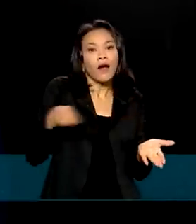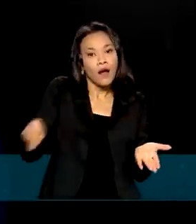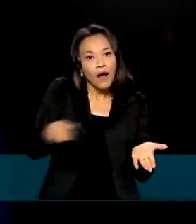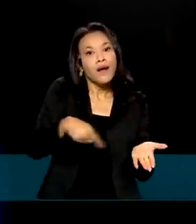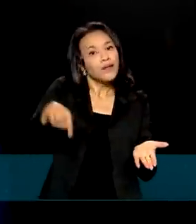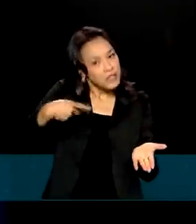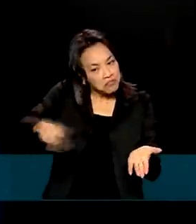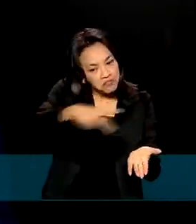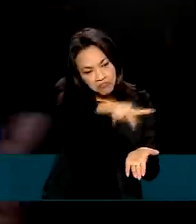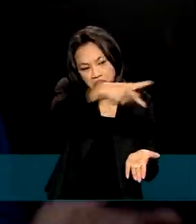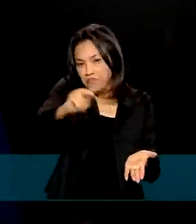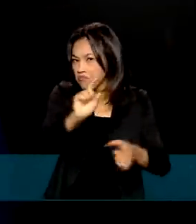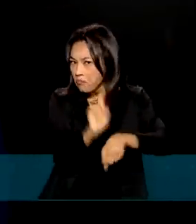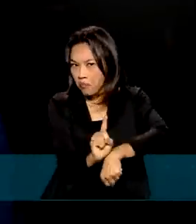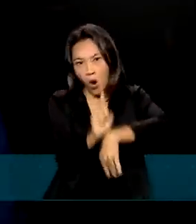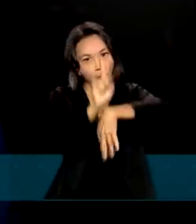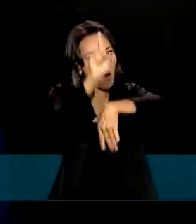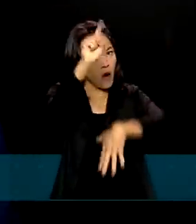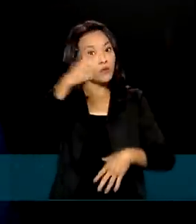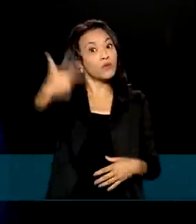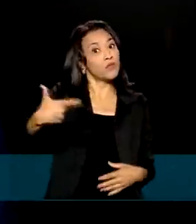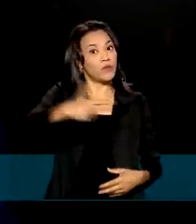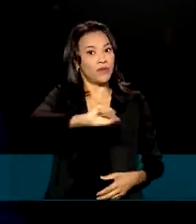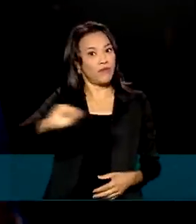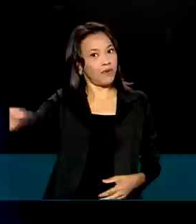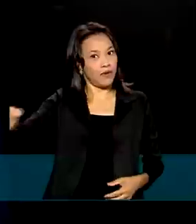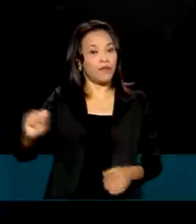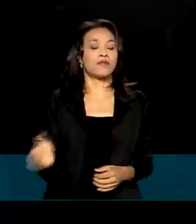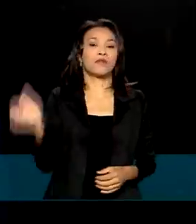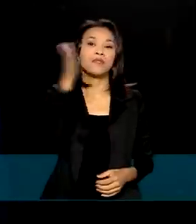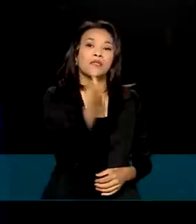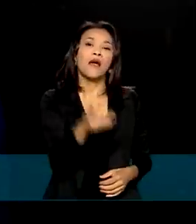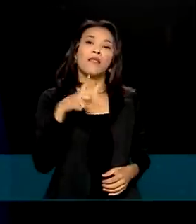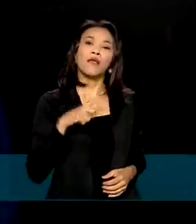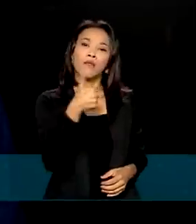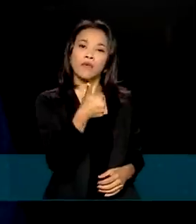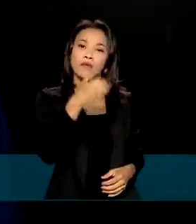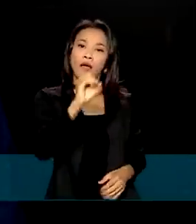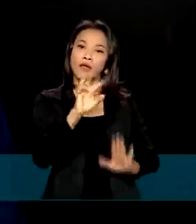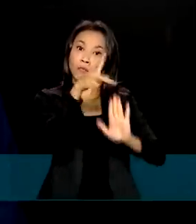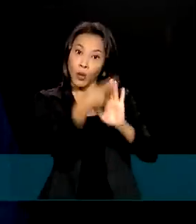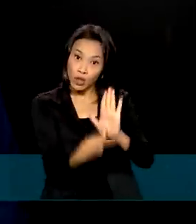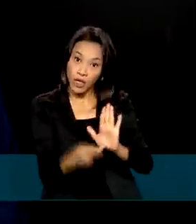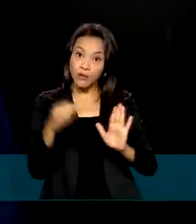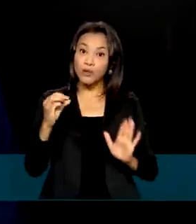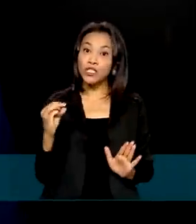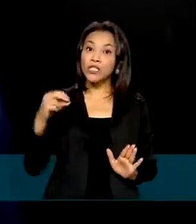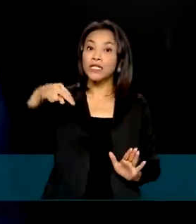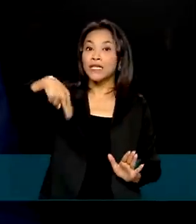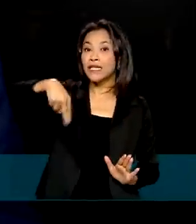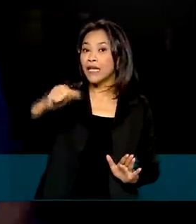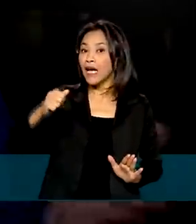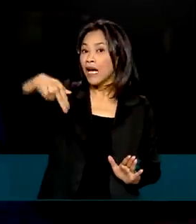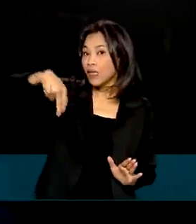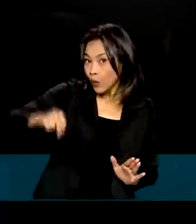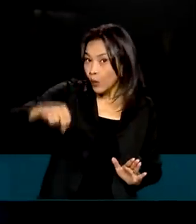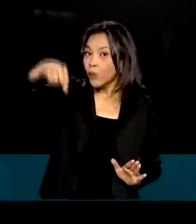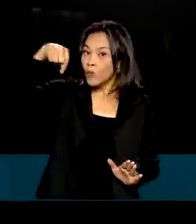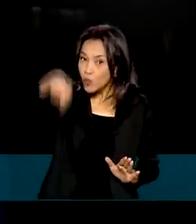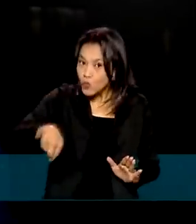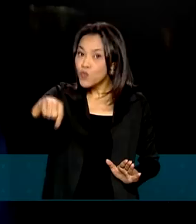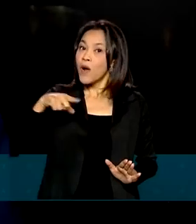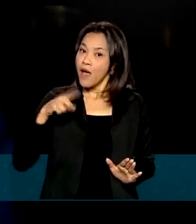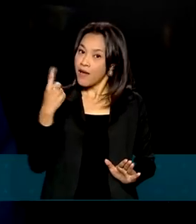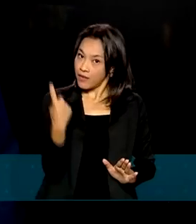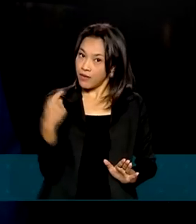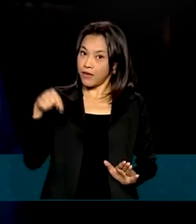fazer os lançamentos a partir do segundo semestre. Temos dez projetos de nanossatélites em andamento. Um, inclusive, aqui da nossa